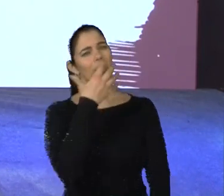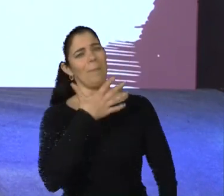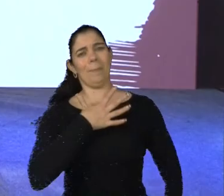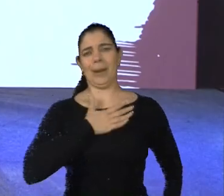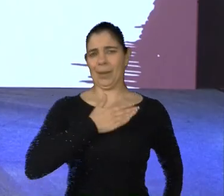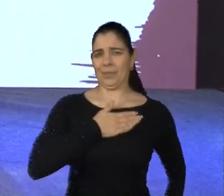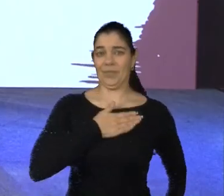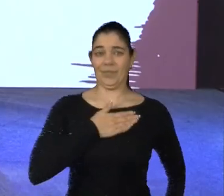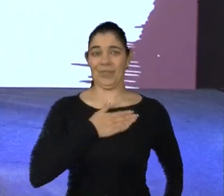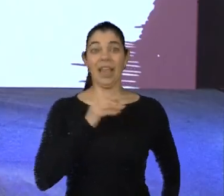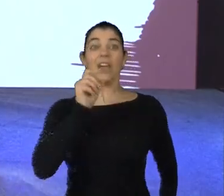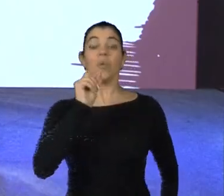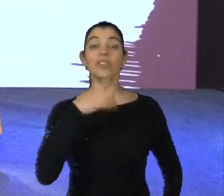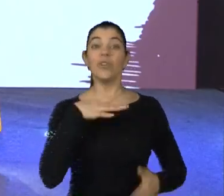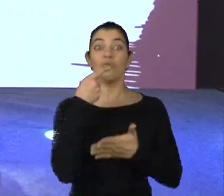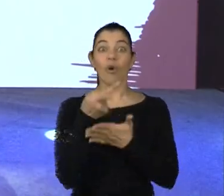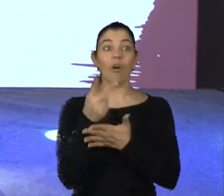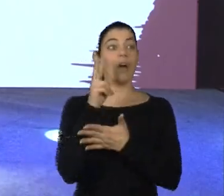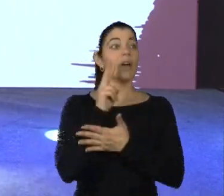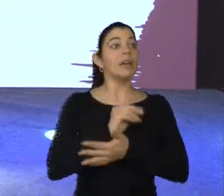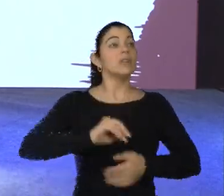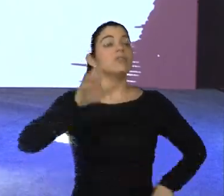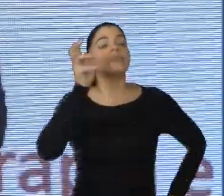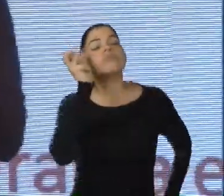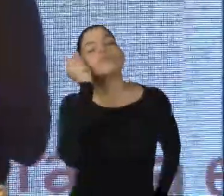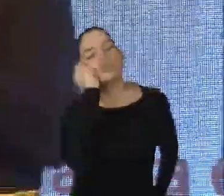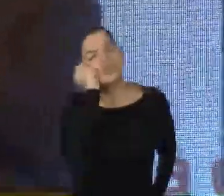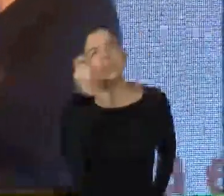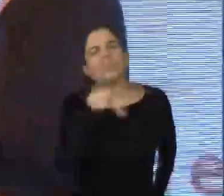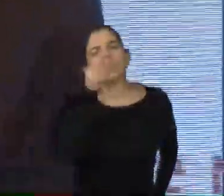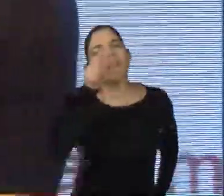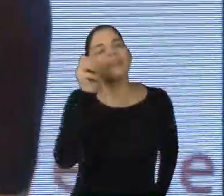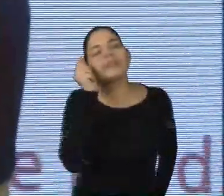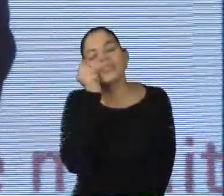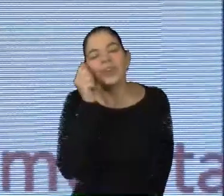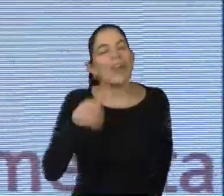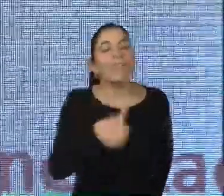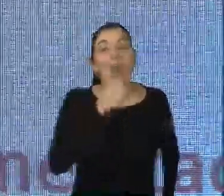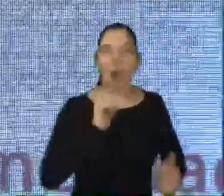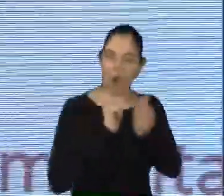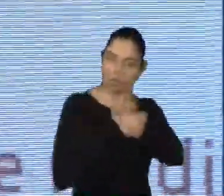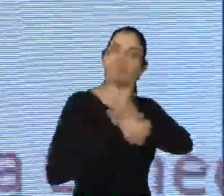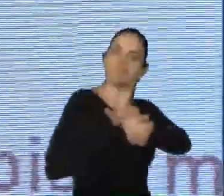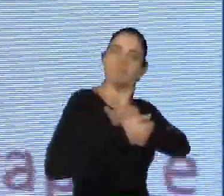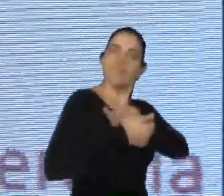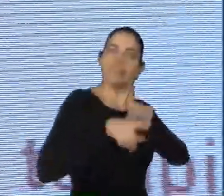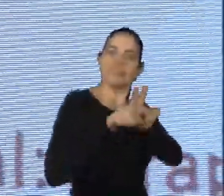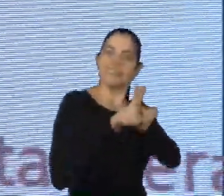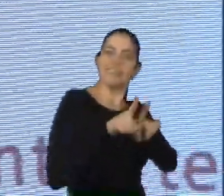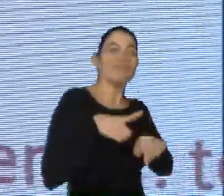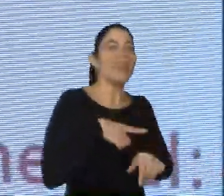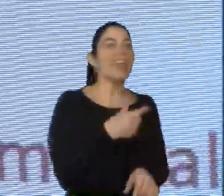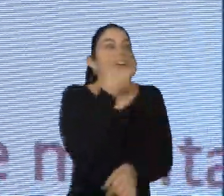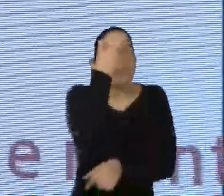Quando a gente vai atrás de ter um sono adequado, uma atividade física constante, tudo, gente,